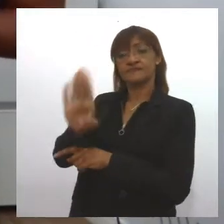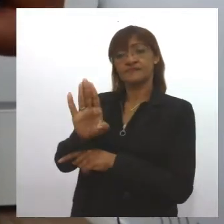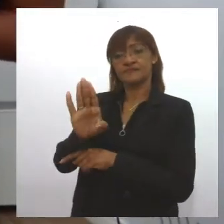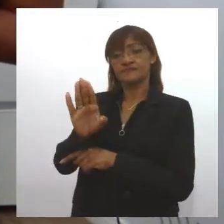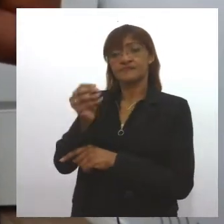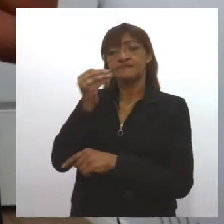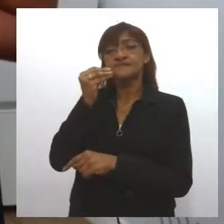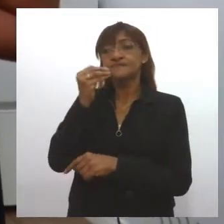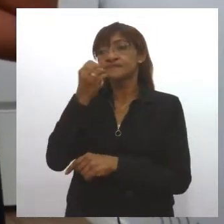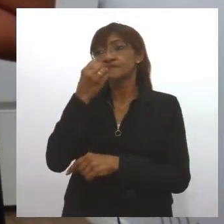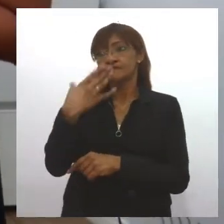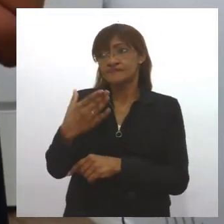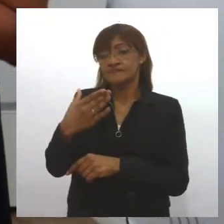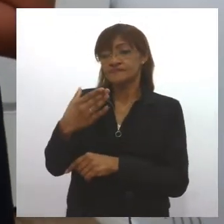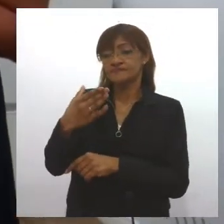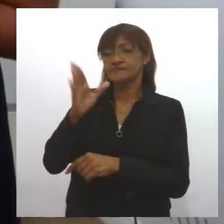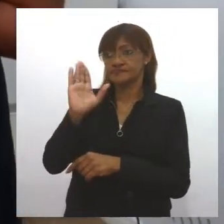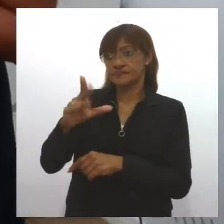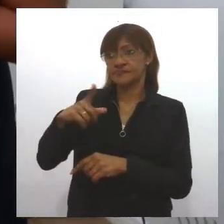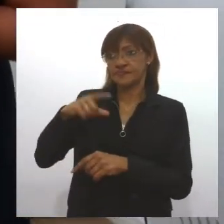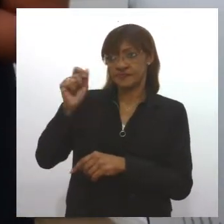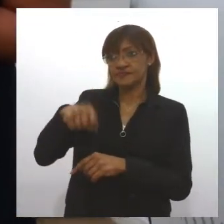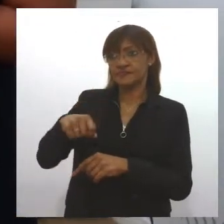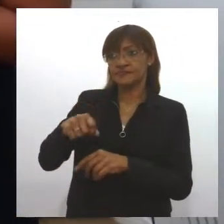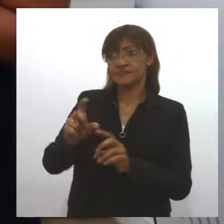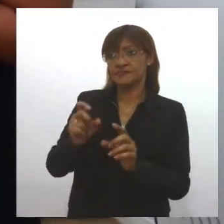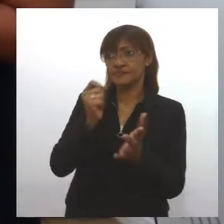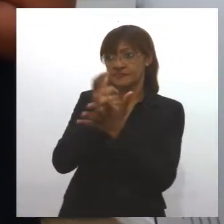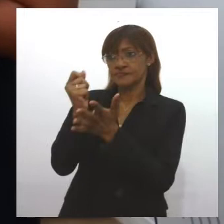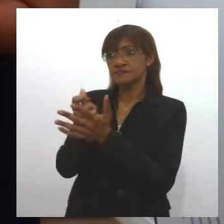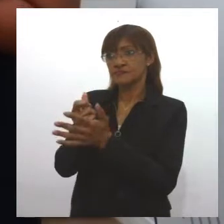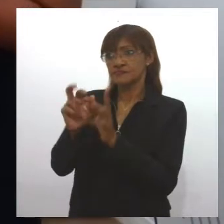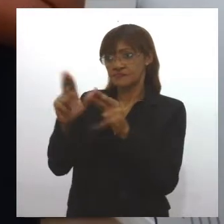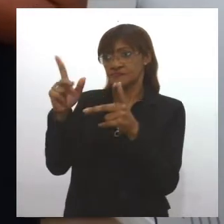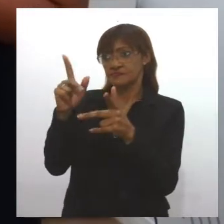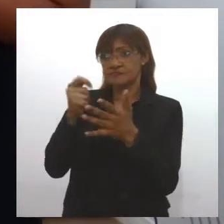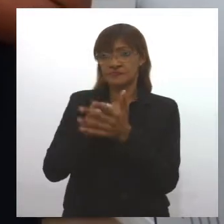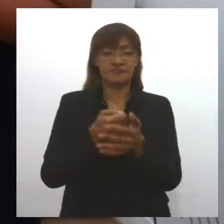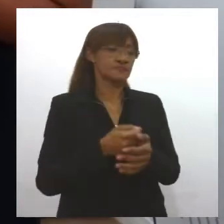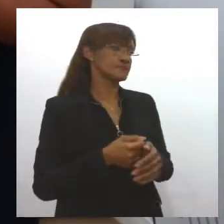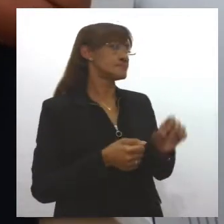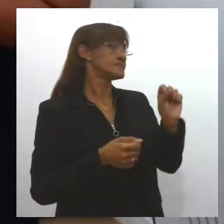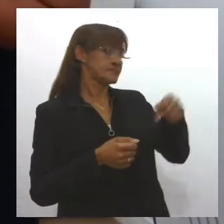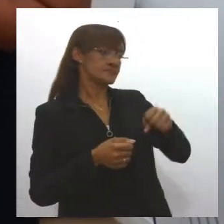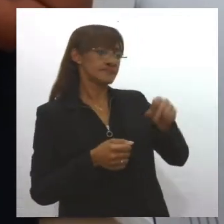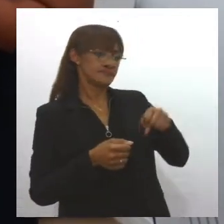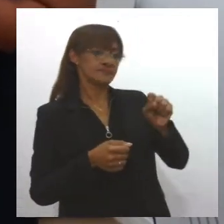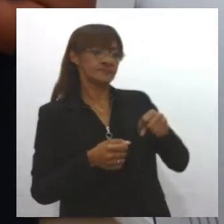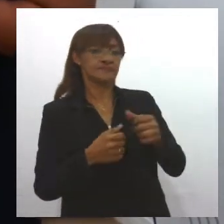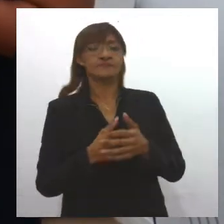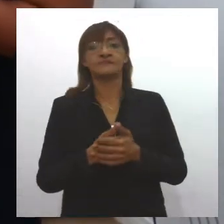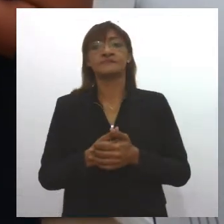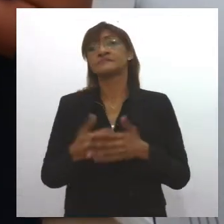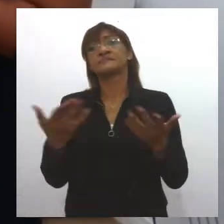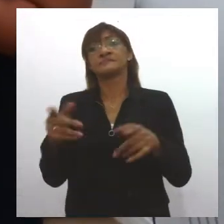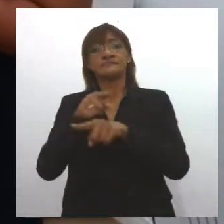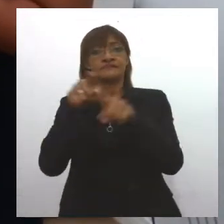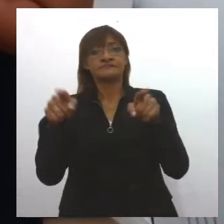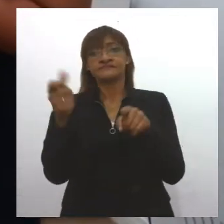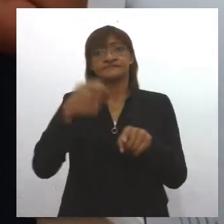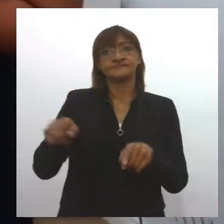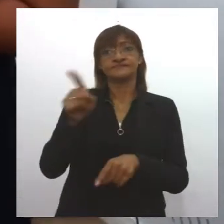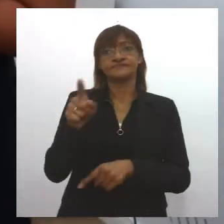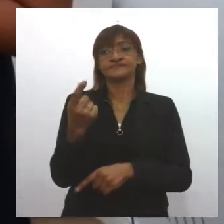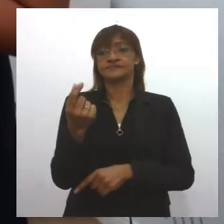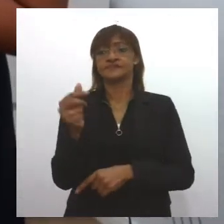que o recarga-pay traz é essa diversidade de forma de pagamento? É, a diversidade de forma de pagamento e você não está precisando mais andar